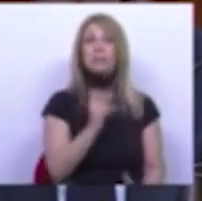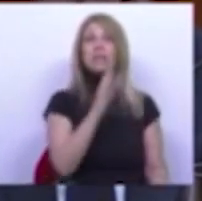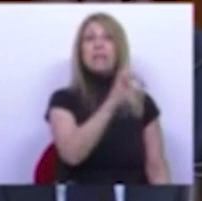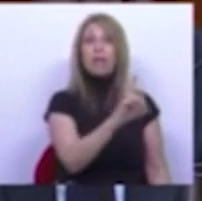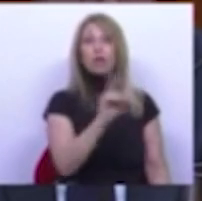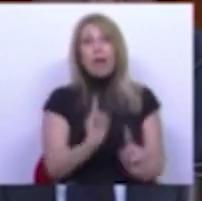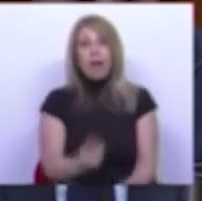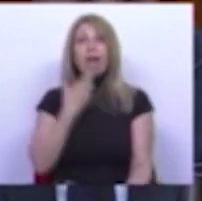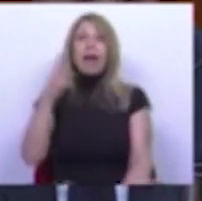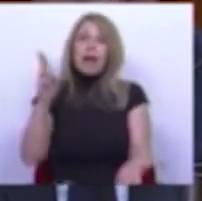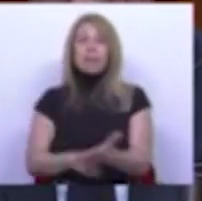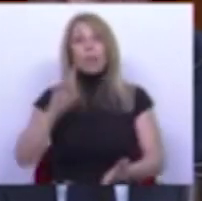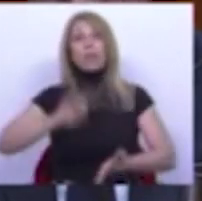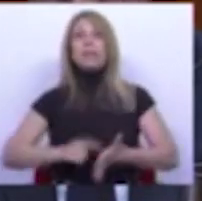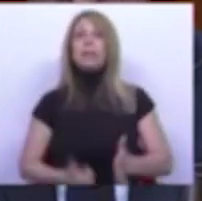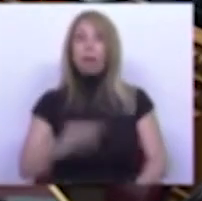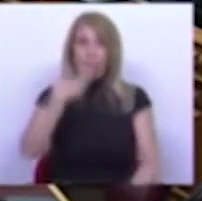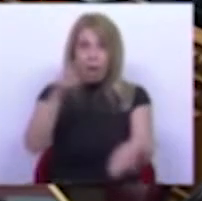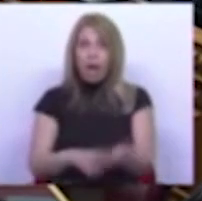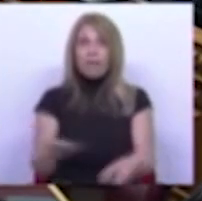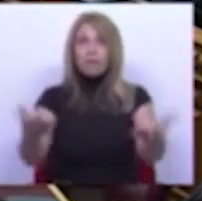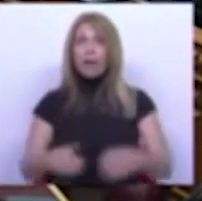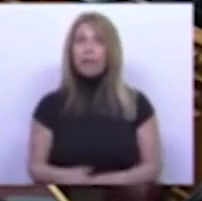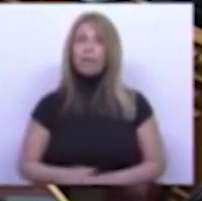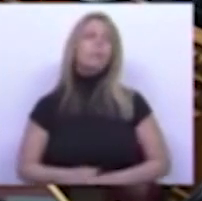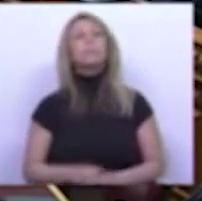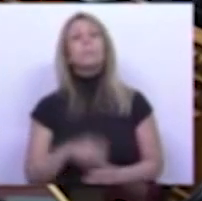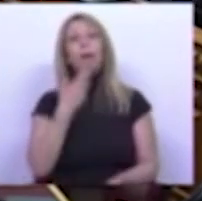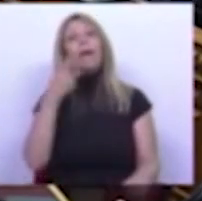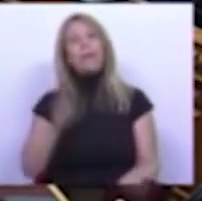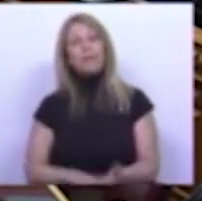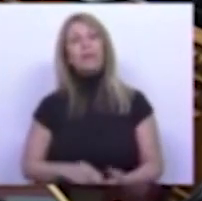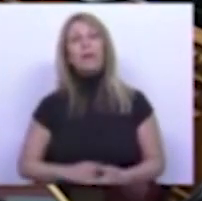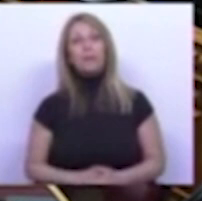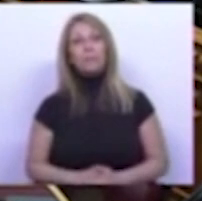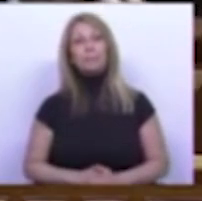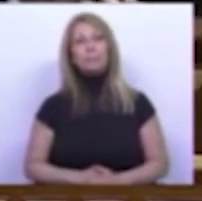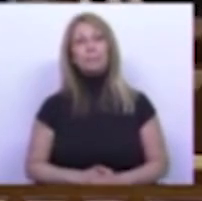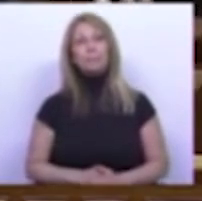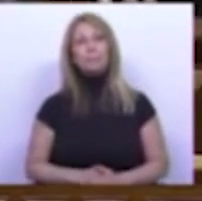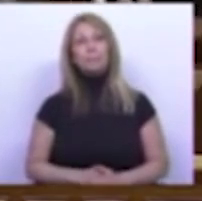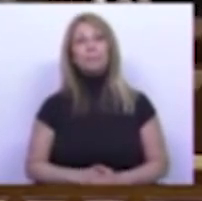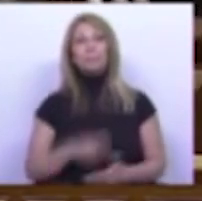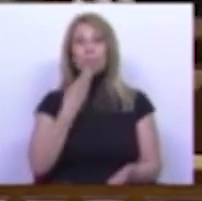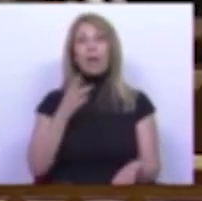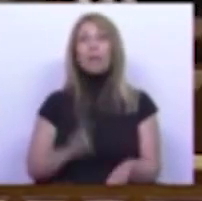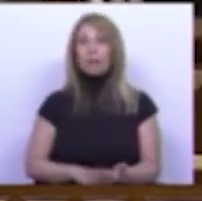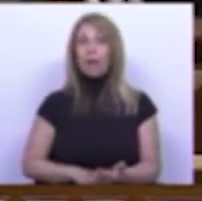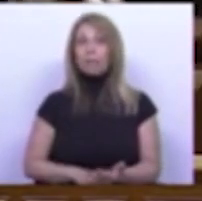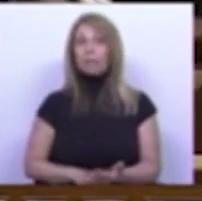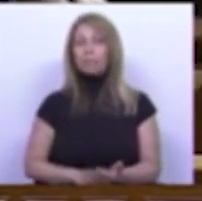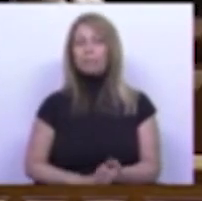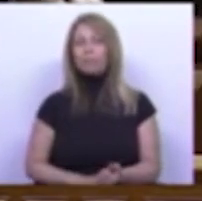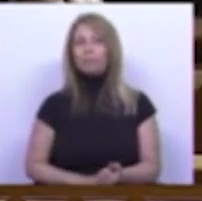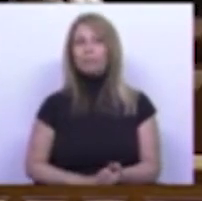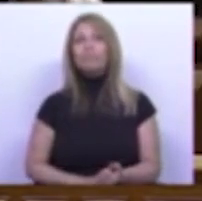Porque a verdade a verdade a verdade é que é verdade é